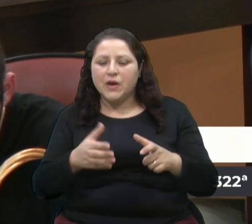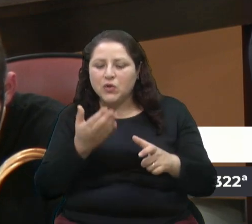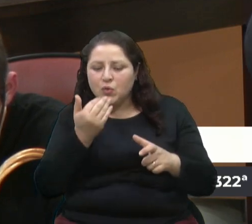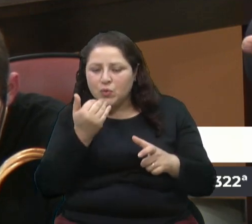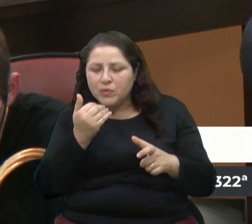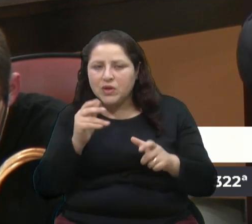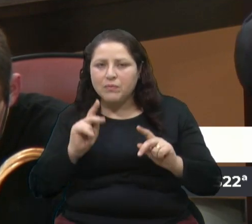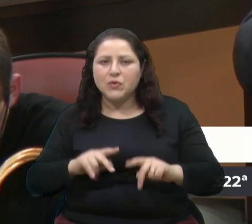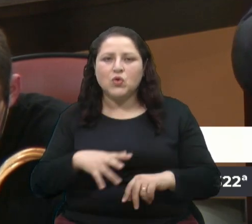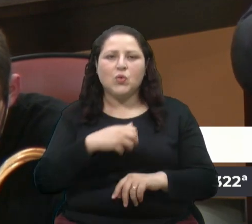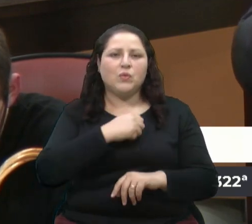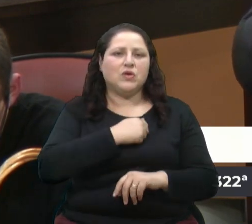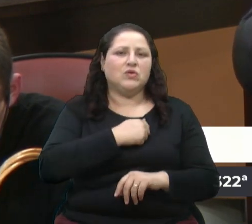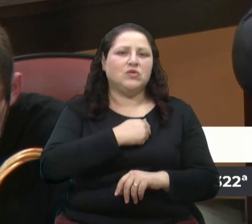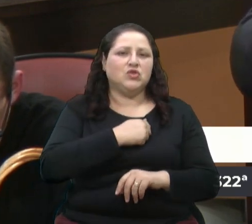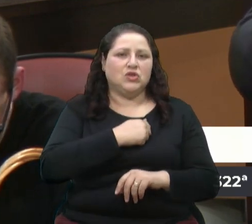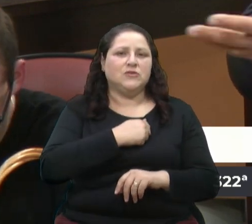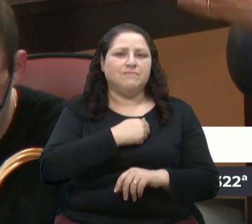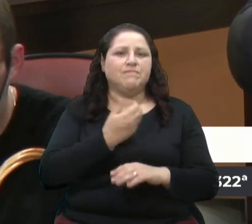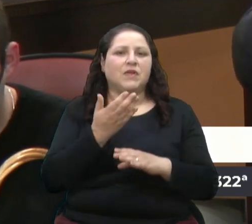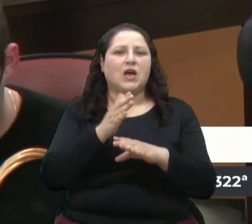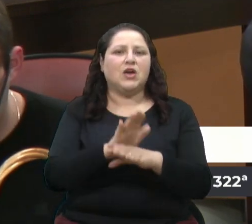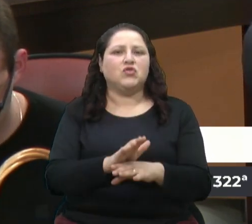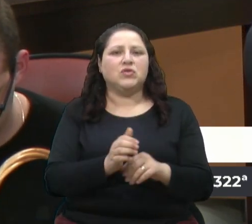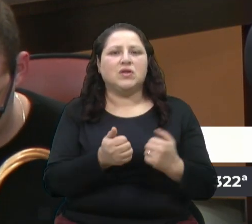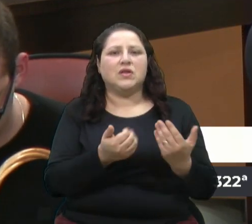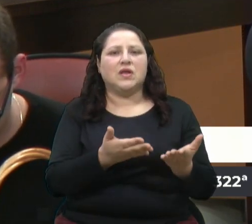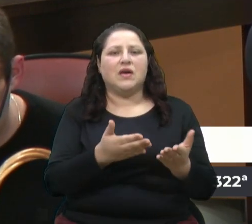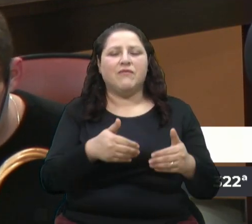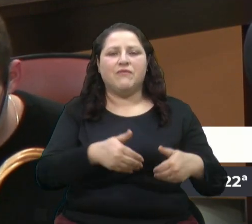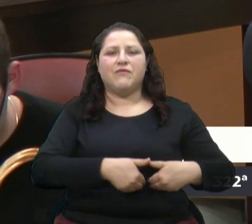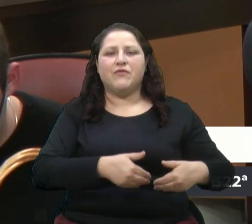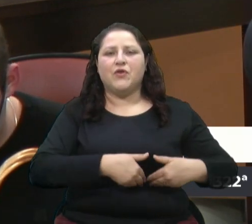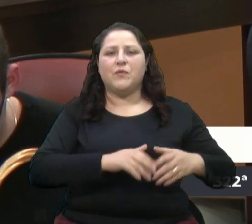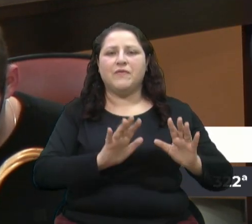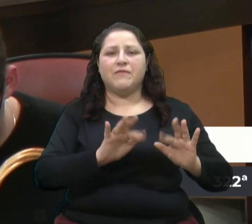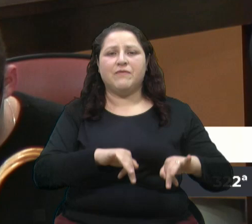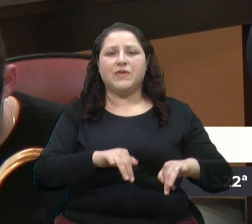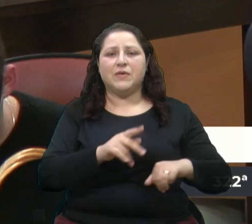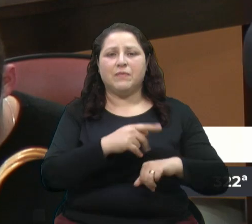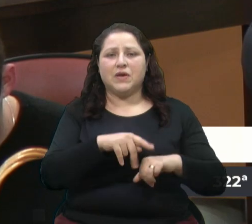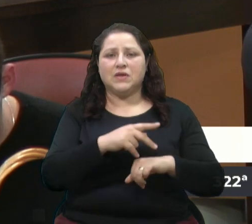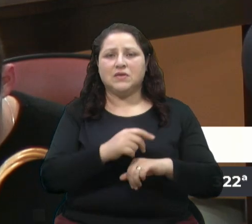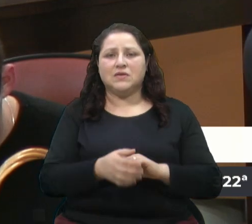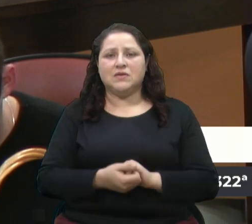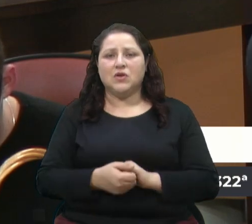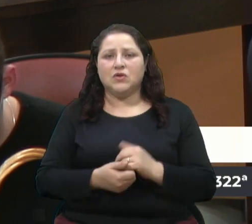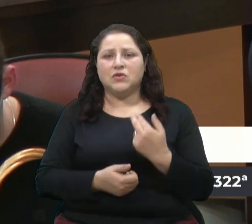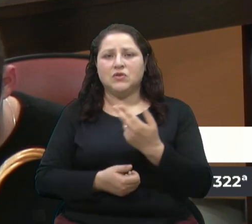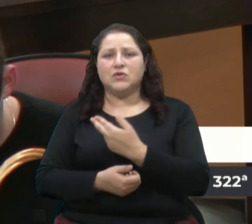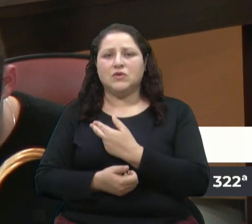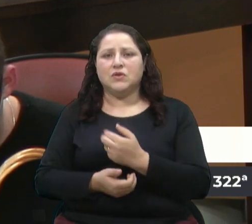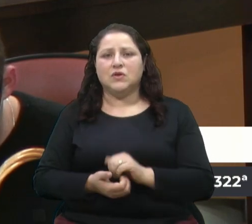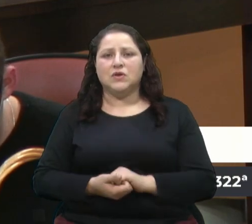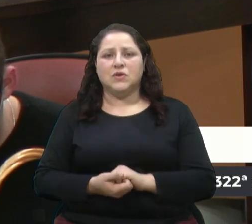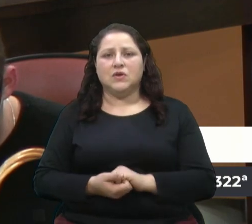que vai ajudar a matar a fome no nosso país. O senhor pediu a parte, professor? Por favor.